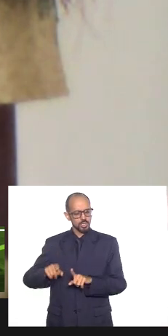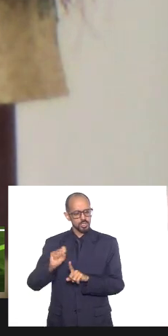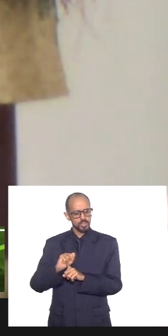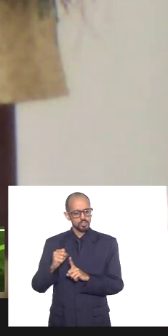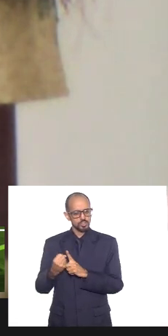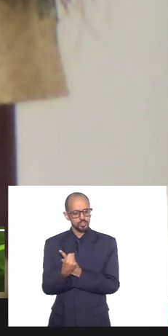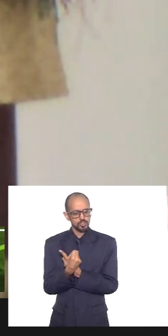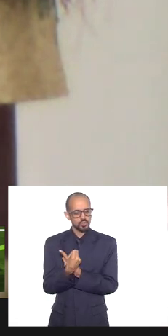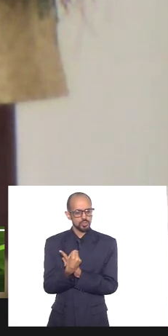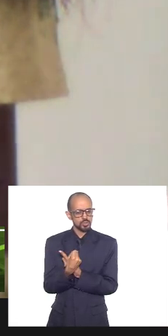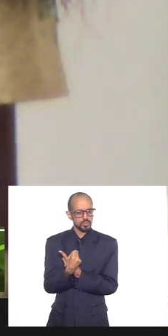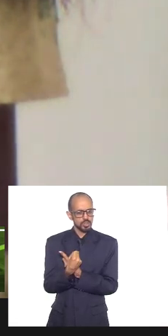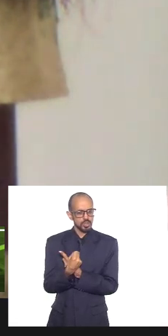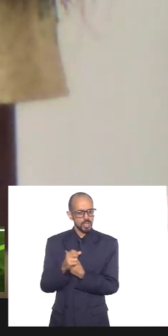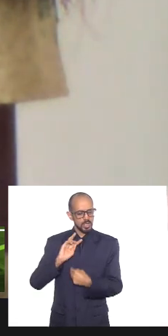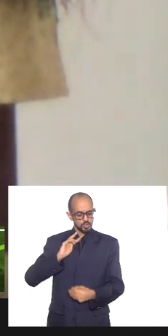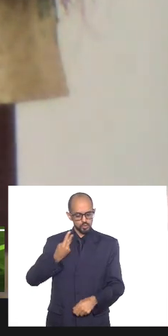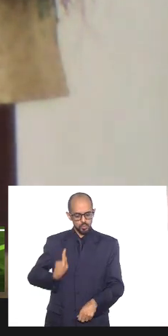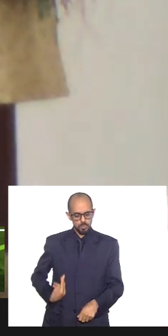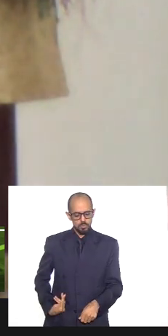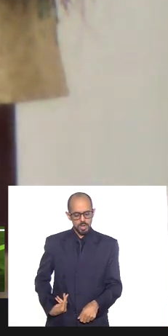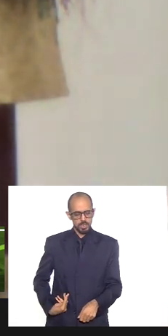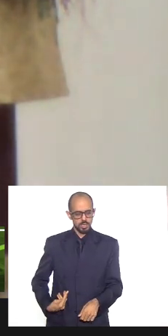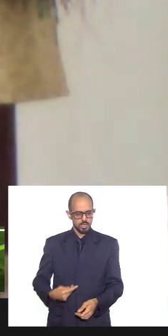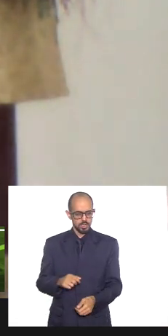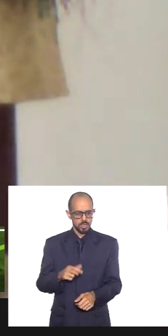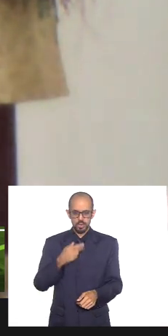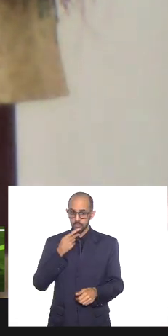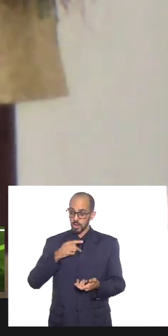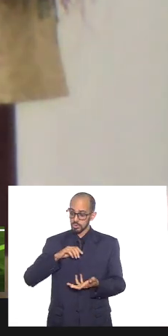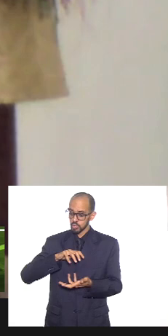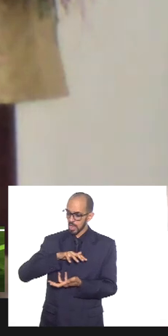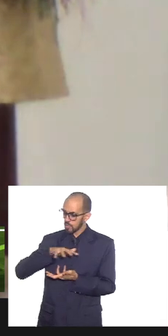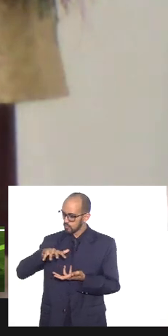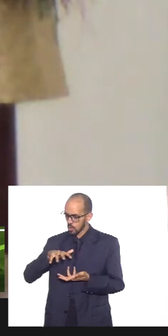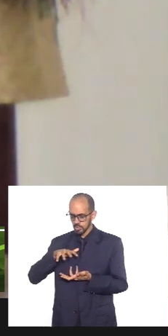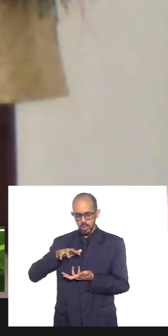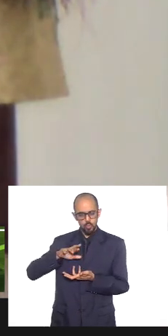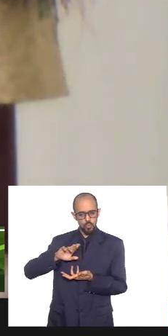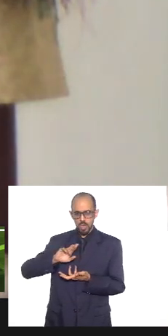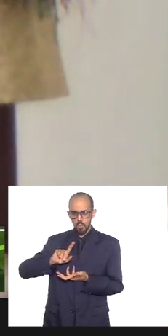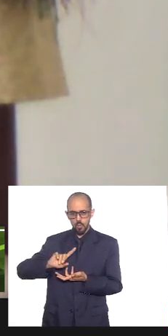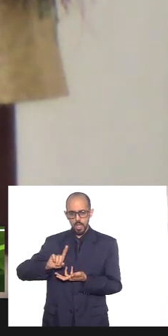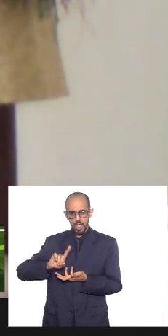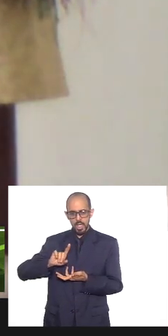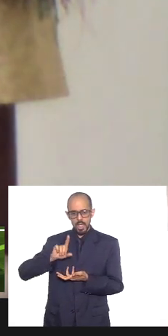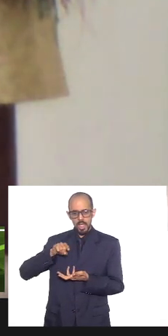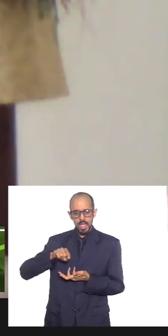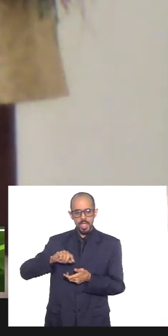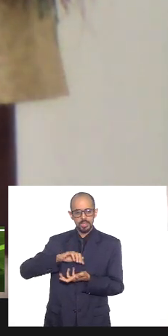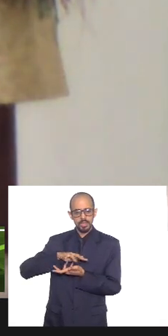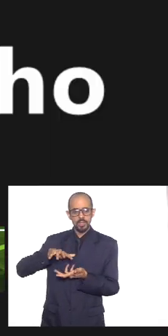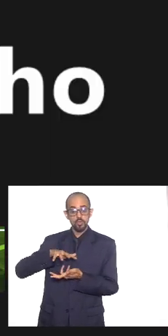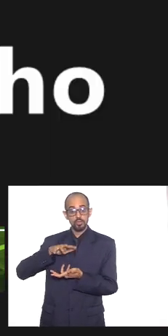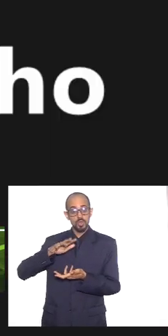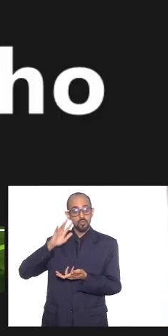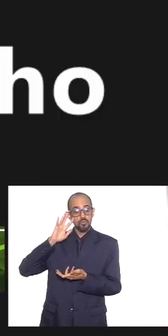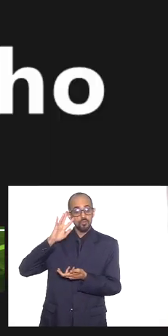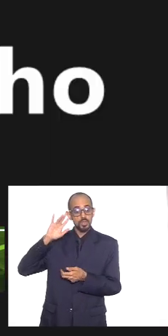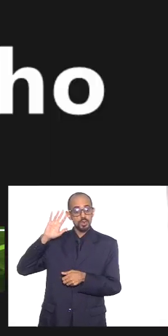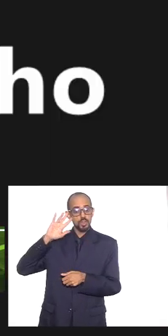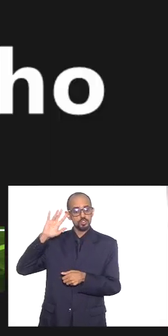de humanidade não estou falando em nenhuma revolução a não ser a não ser da revolução filosófica de